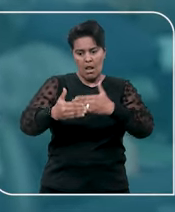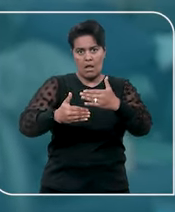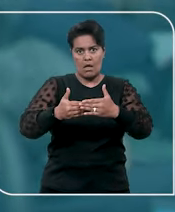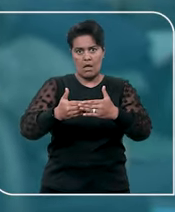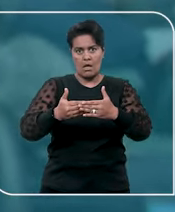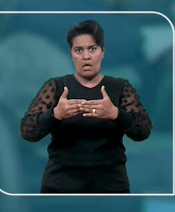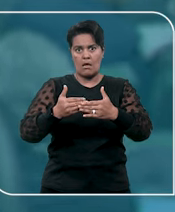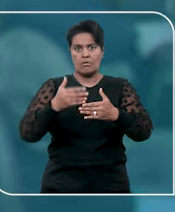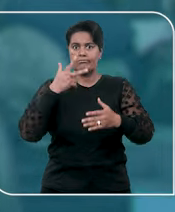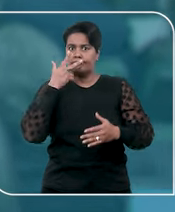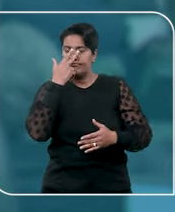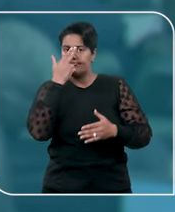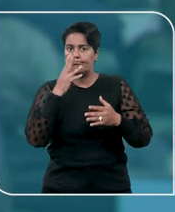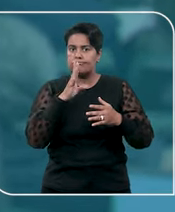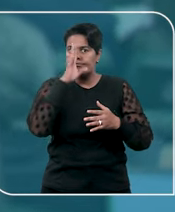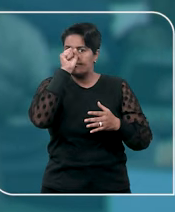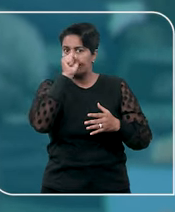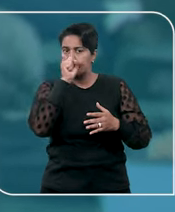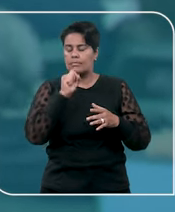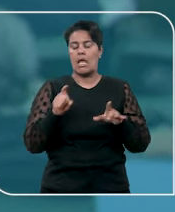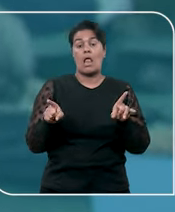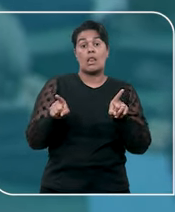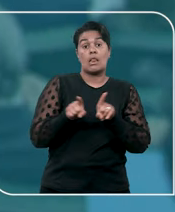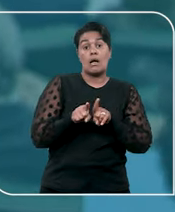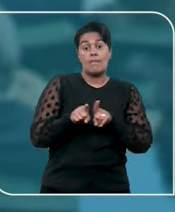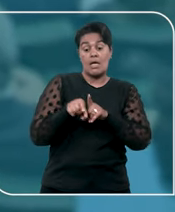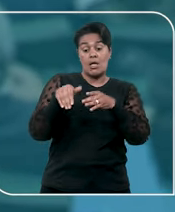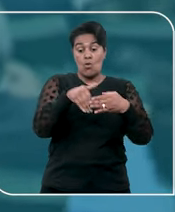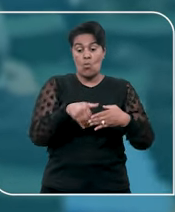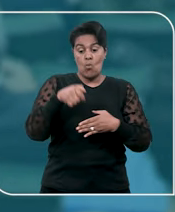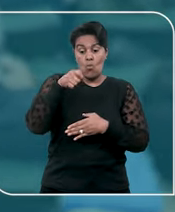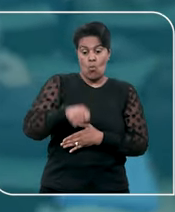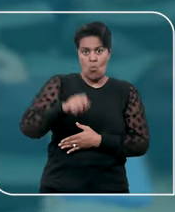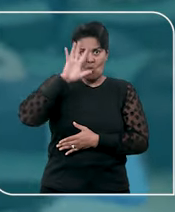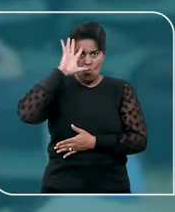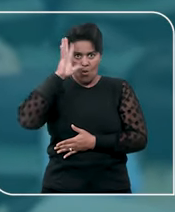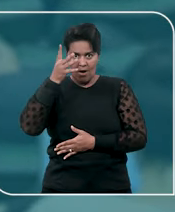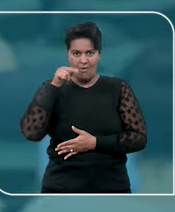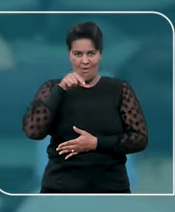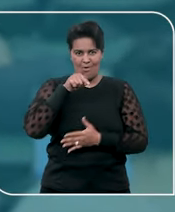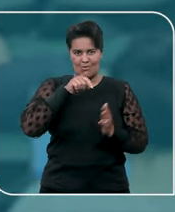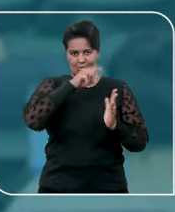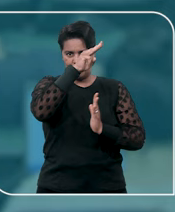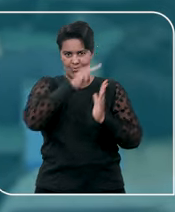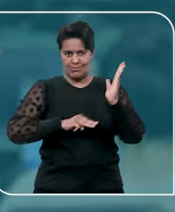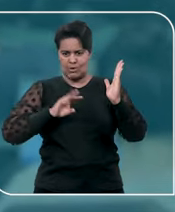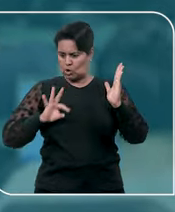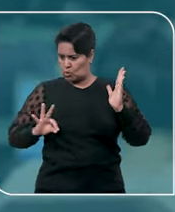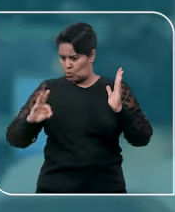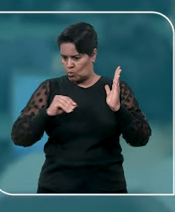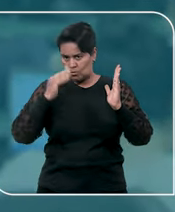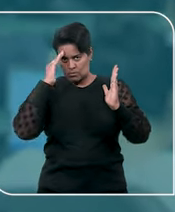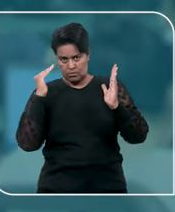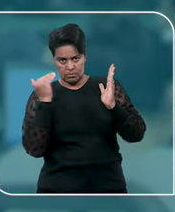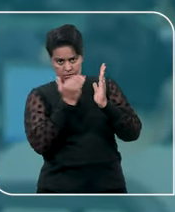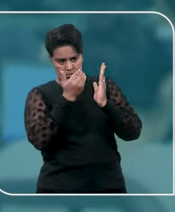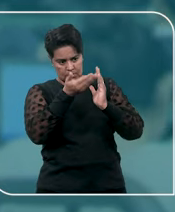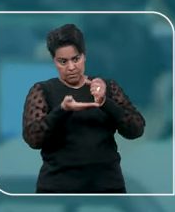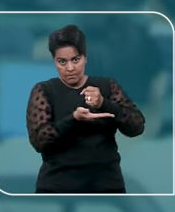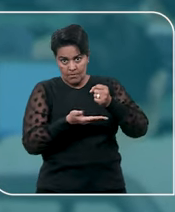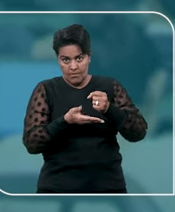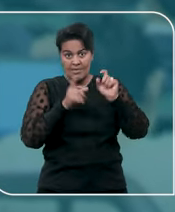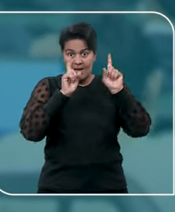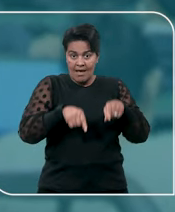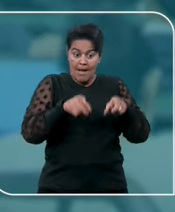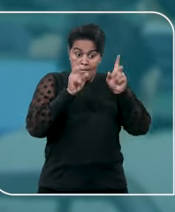É possível também quando o acórdão paradigma, ou seja, aquele usado como modelo para questionar a decisão, for da mesma